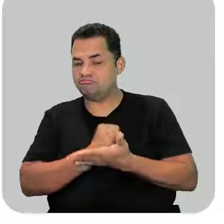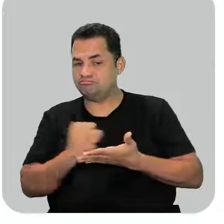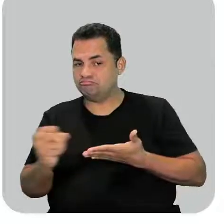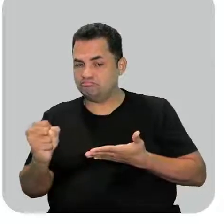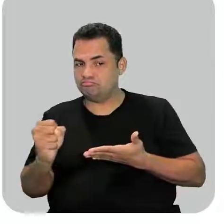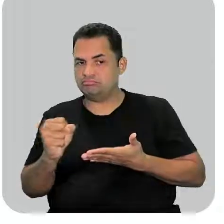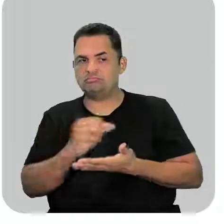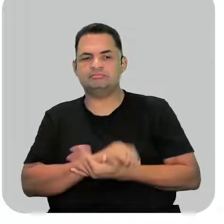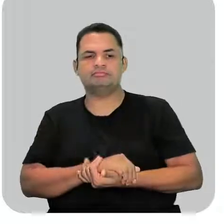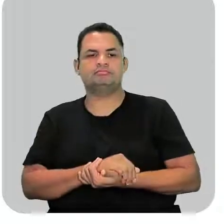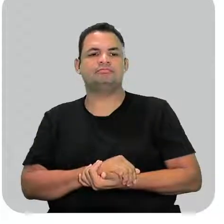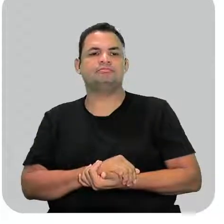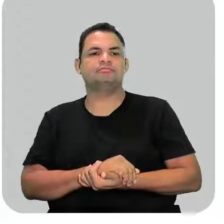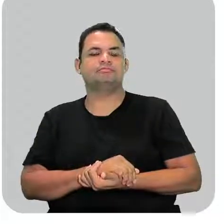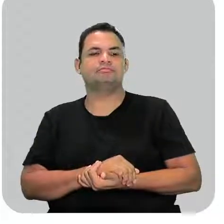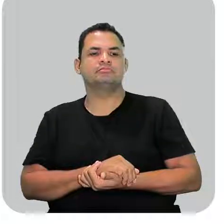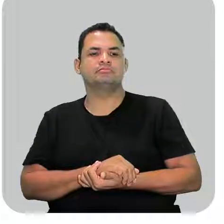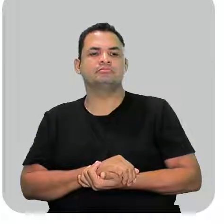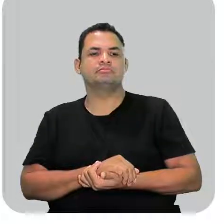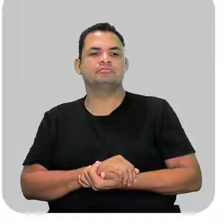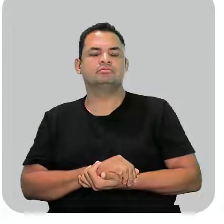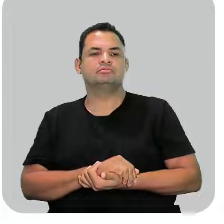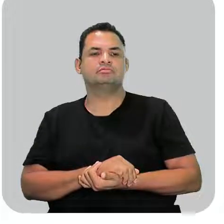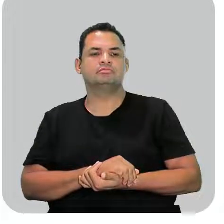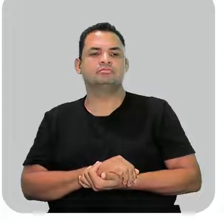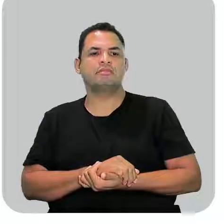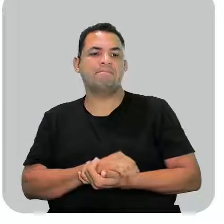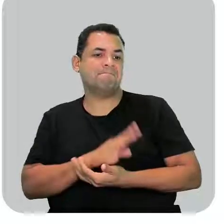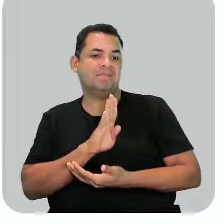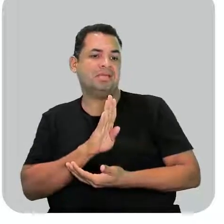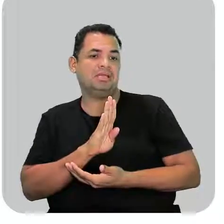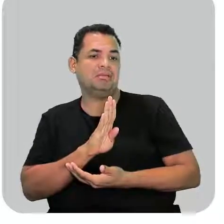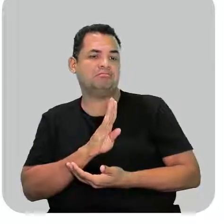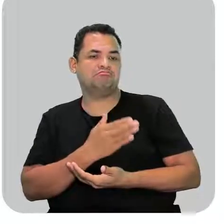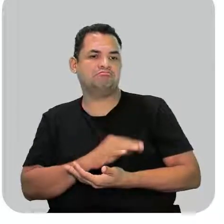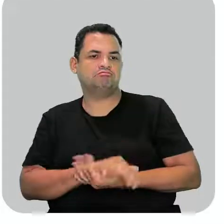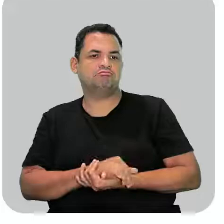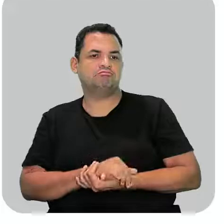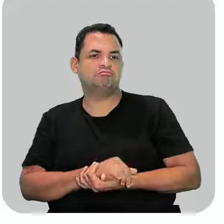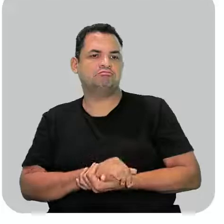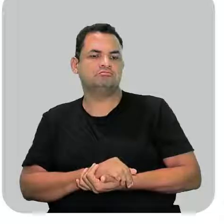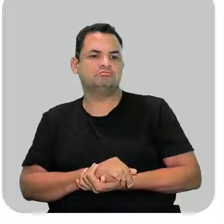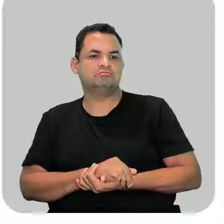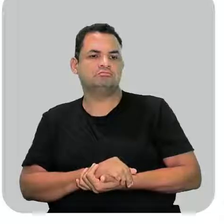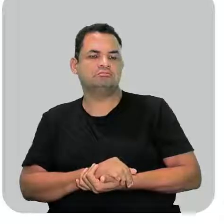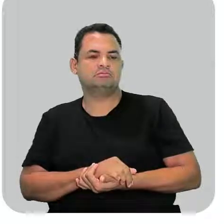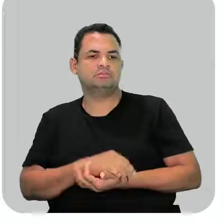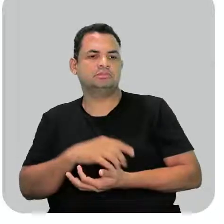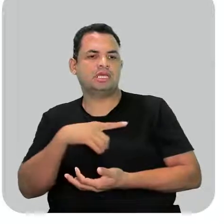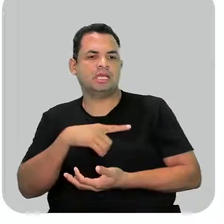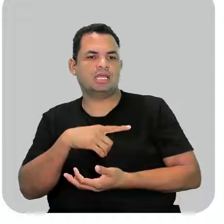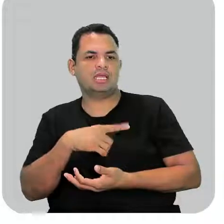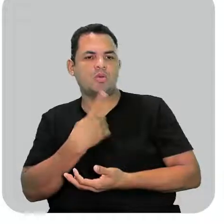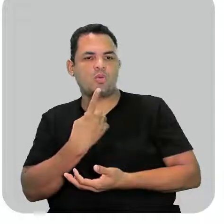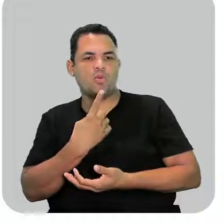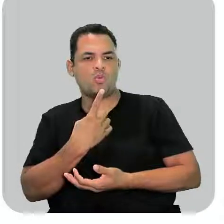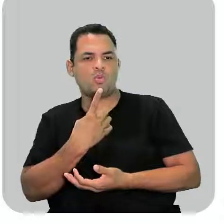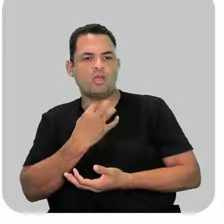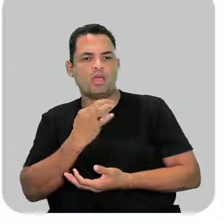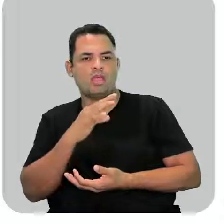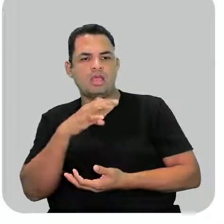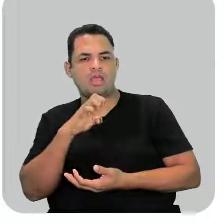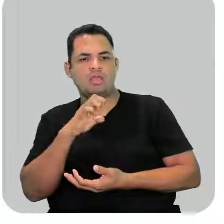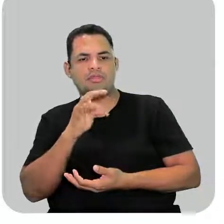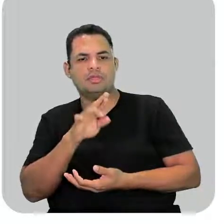indo por eliminação. Ficou quem? Ficou a letra B. Ele tem um éter, um aleto